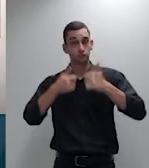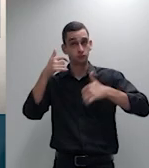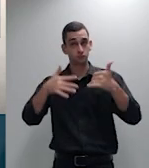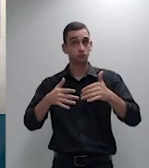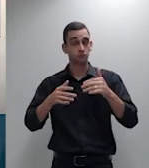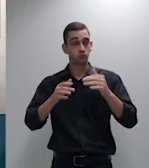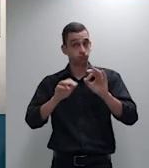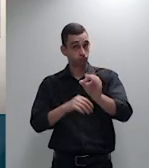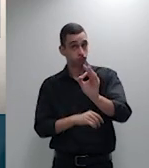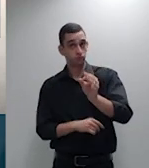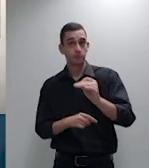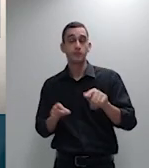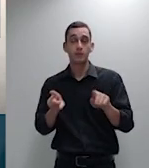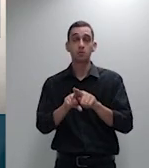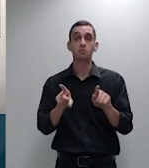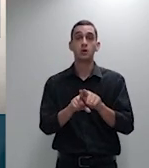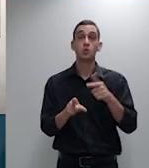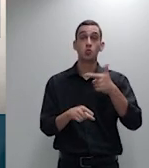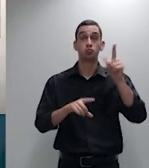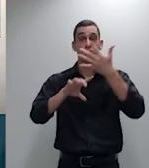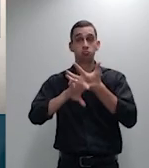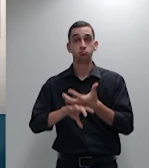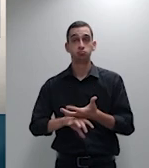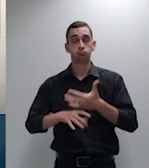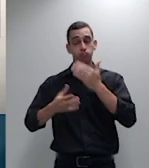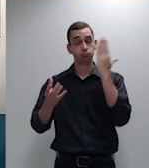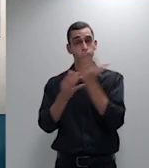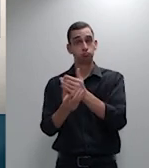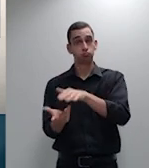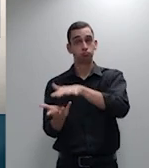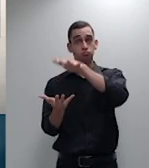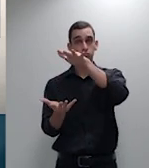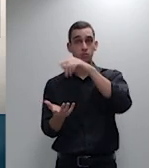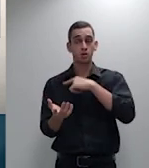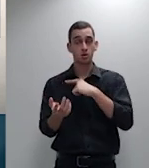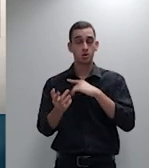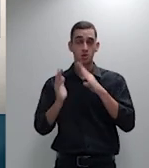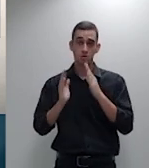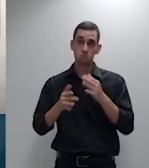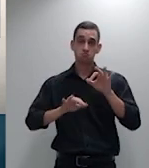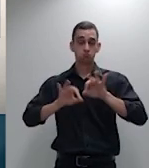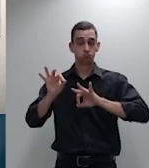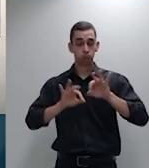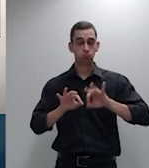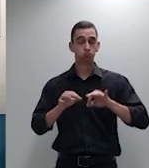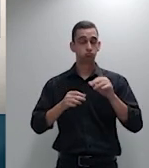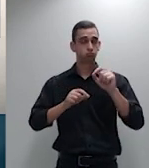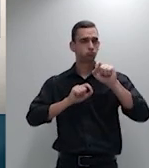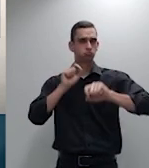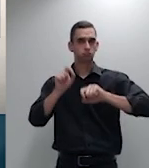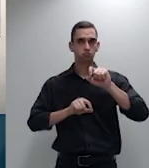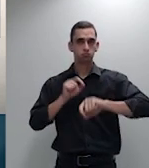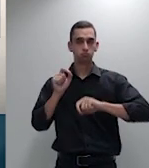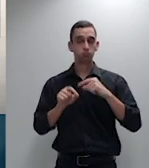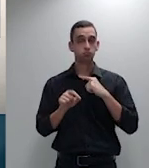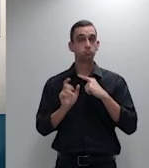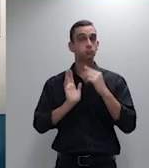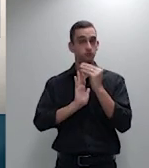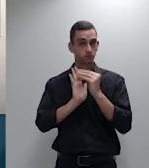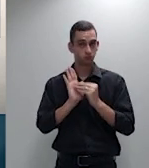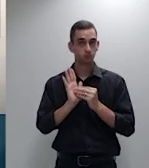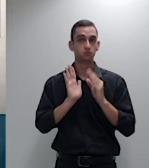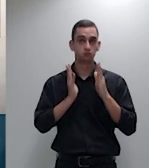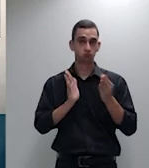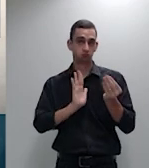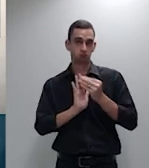quarta essa matéria também não surgiu a ponderação penso que é procedente mas não